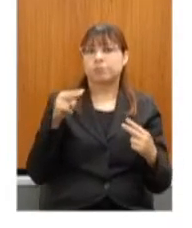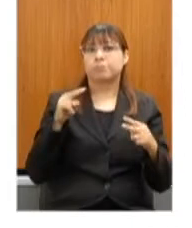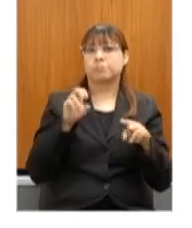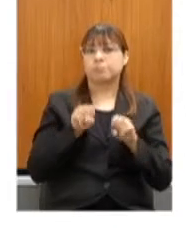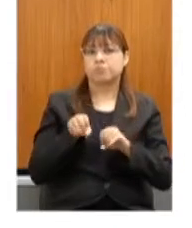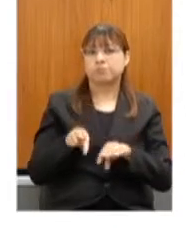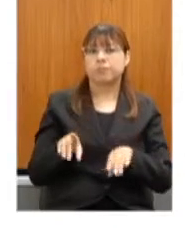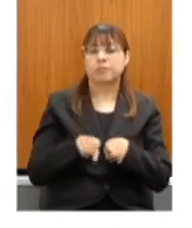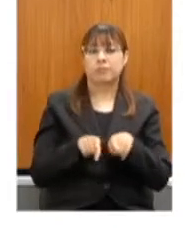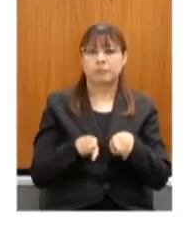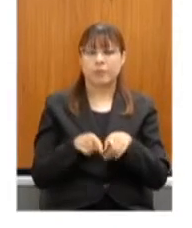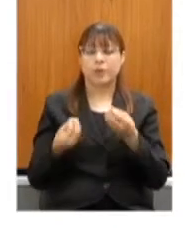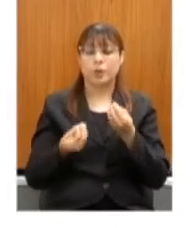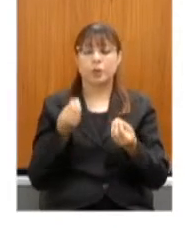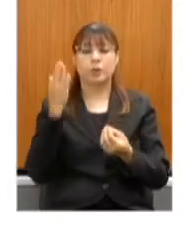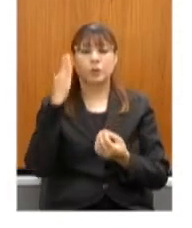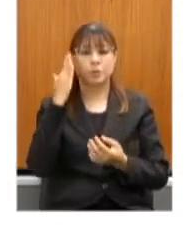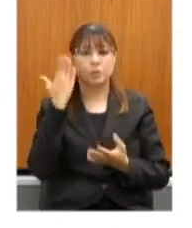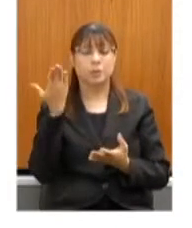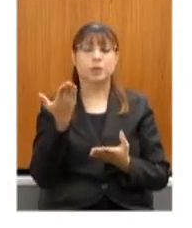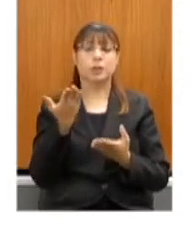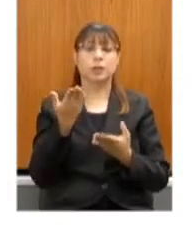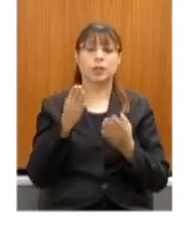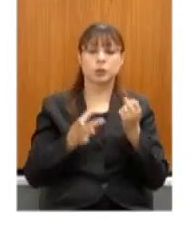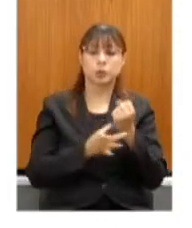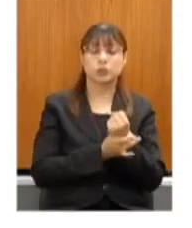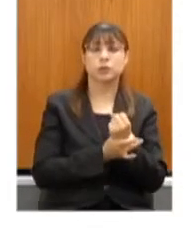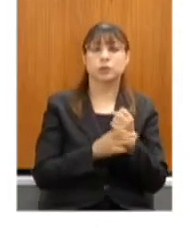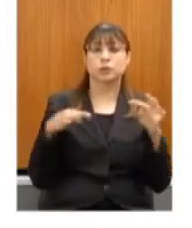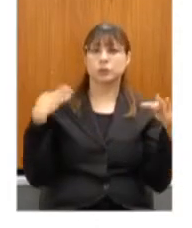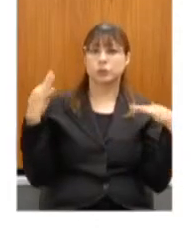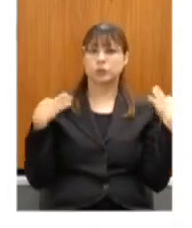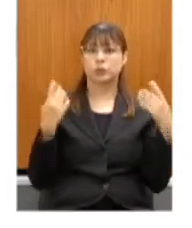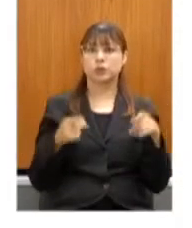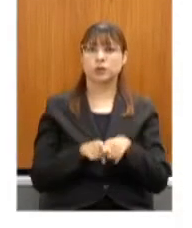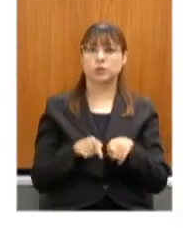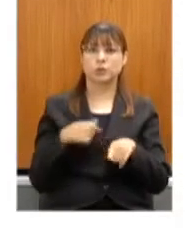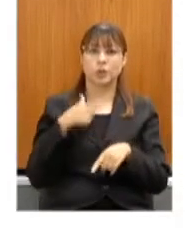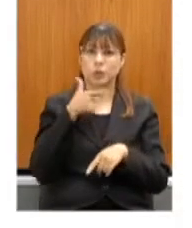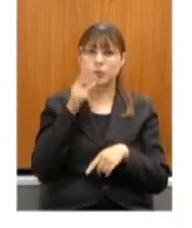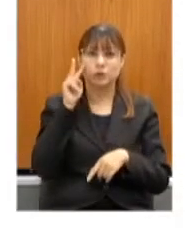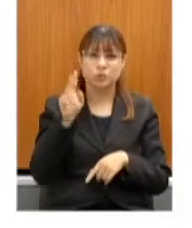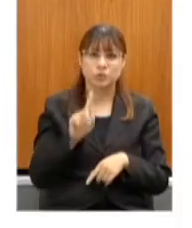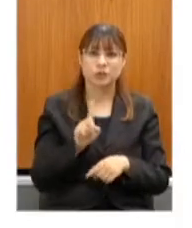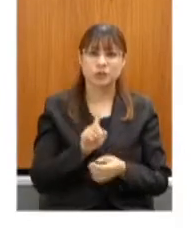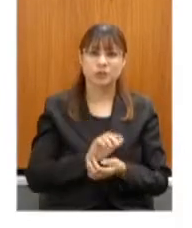o mapeamento da segurança turística. Nós fizemos, é porque eu não estou enxergando.